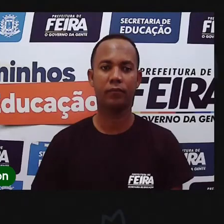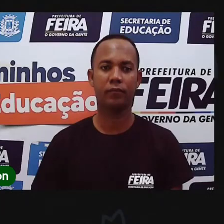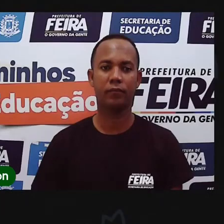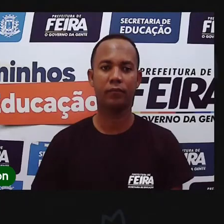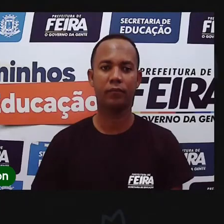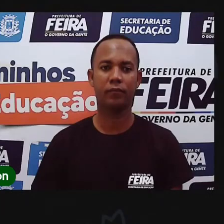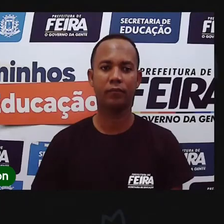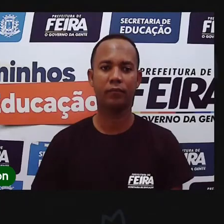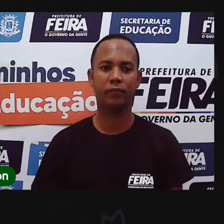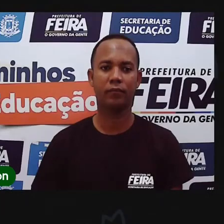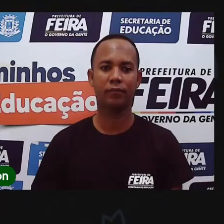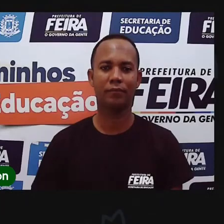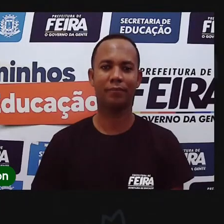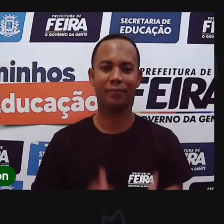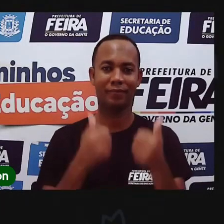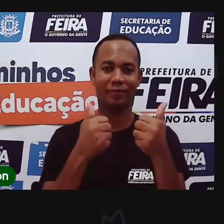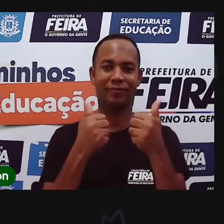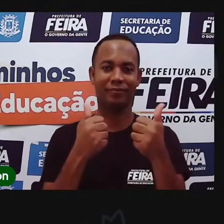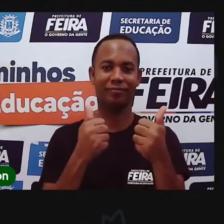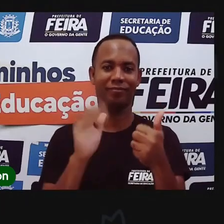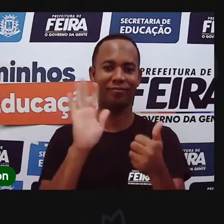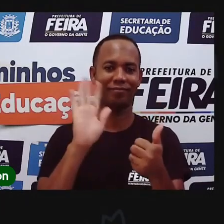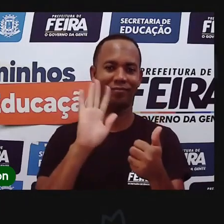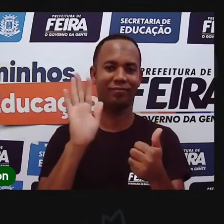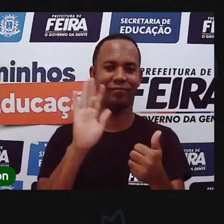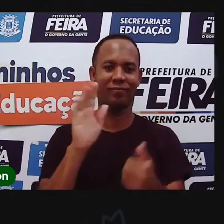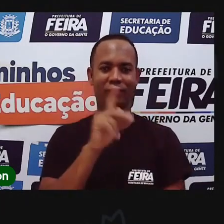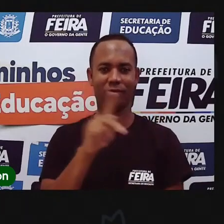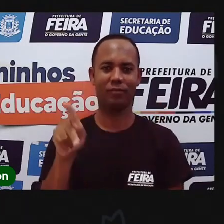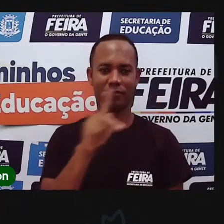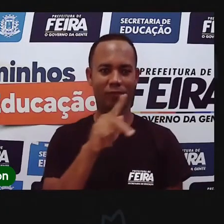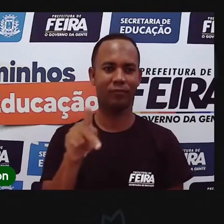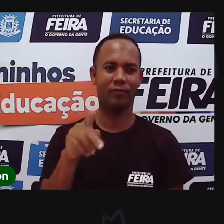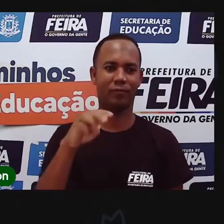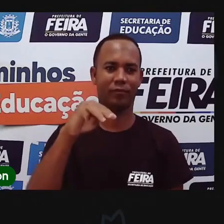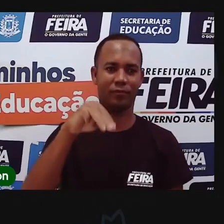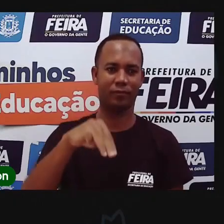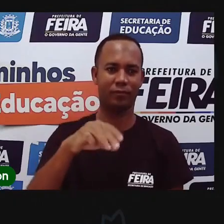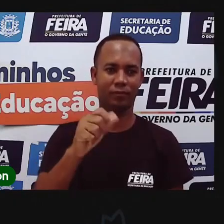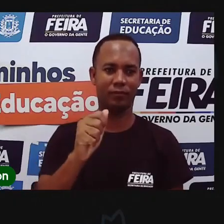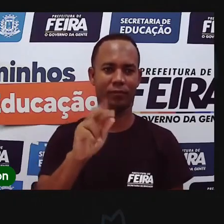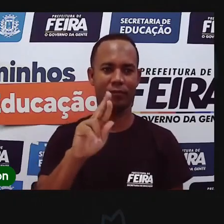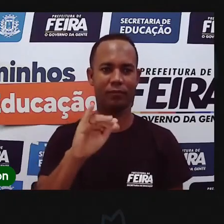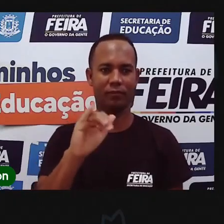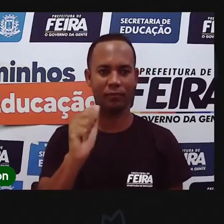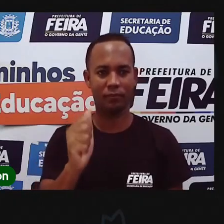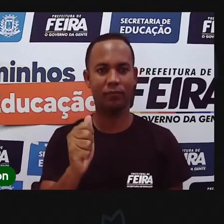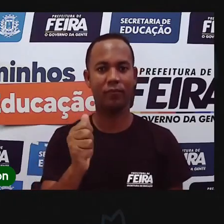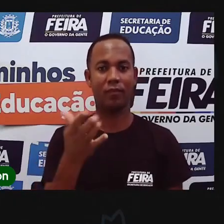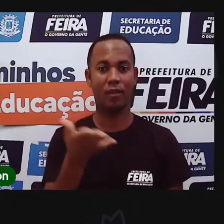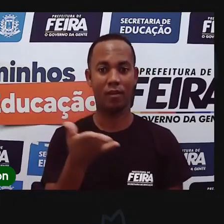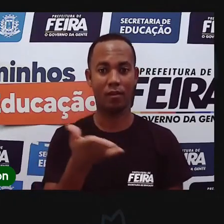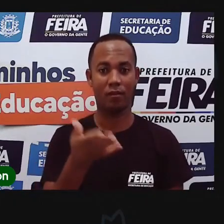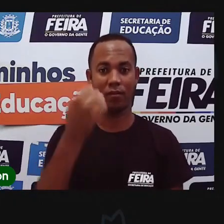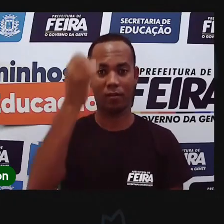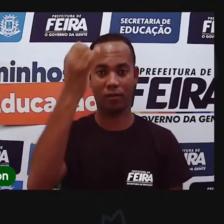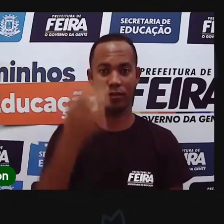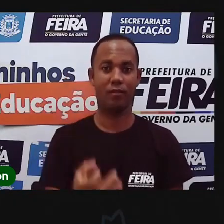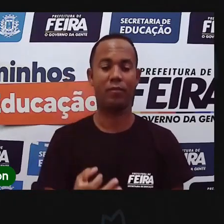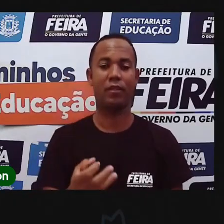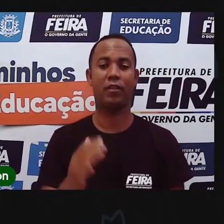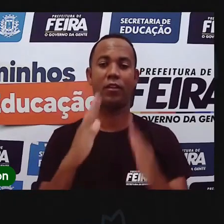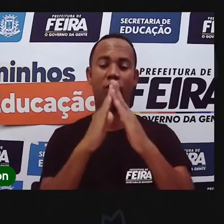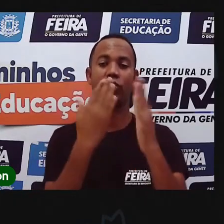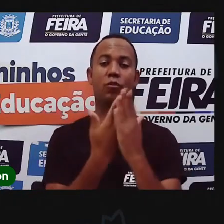Oi, tudo bem, meus amores? Pró-Maria de volta pra vocês. Nossa aula 11,